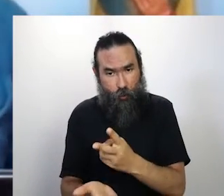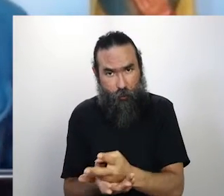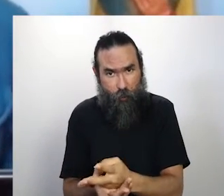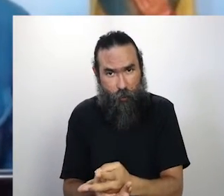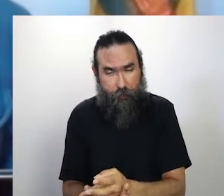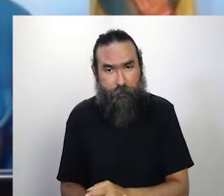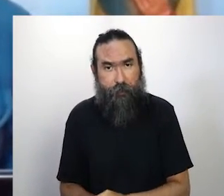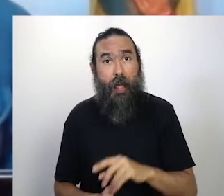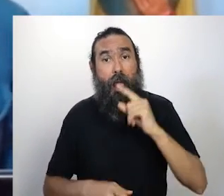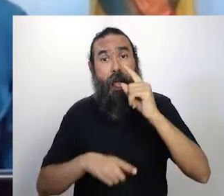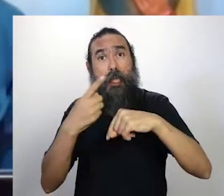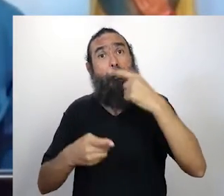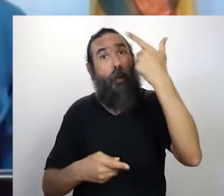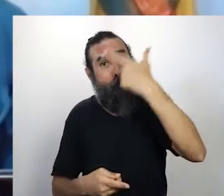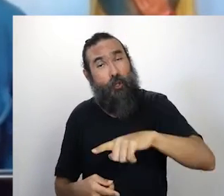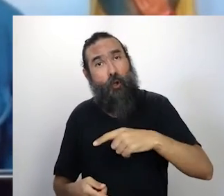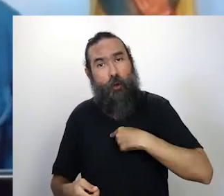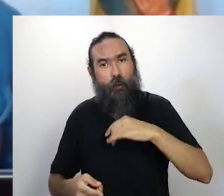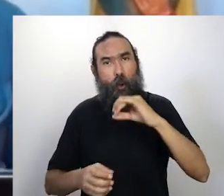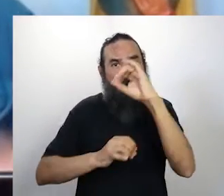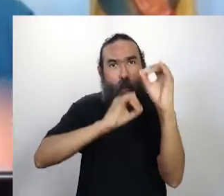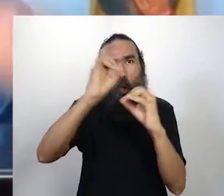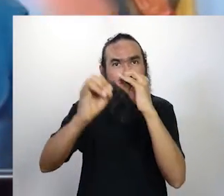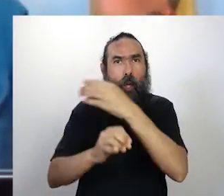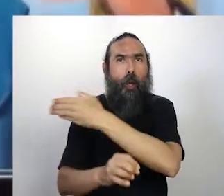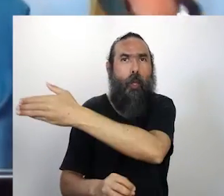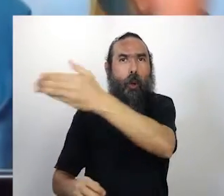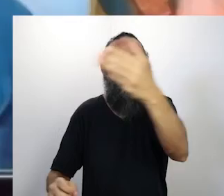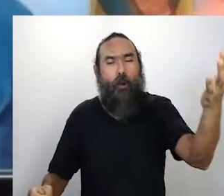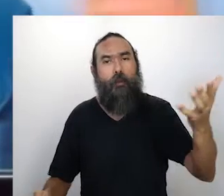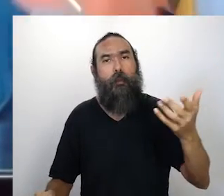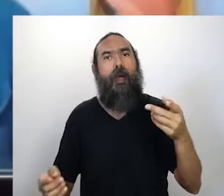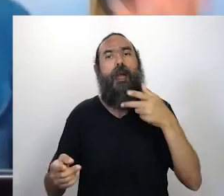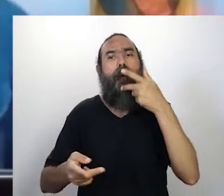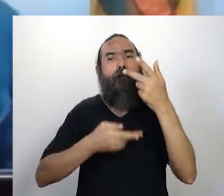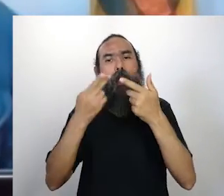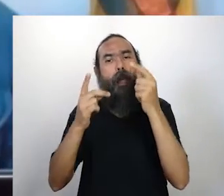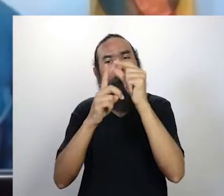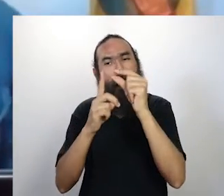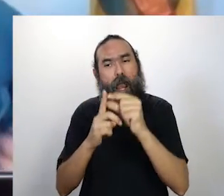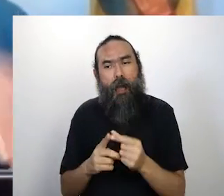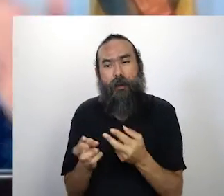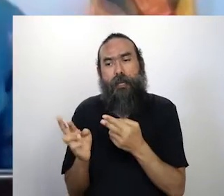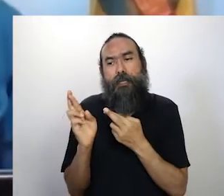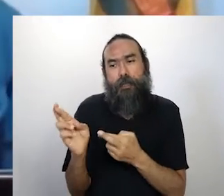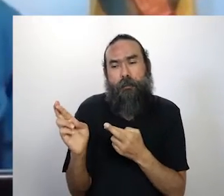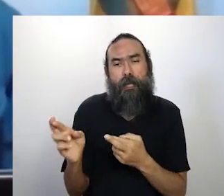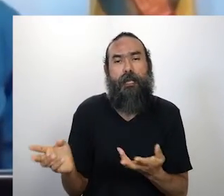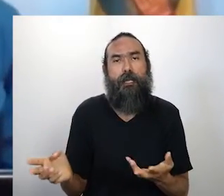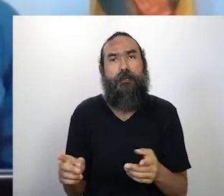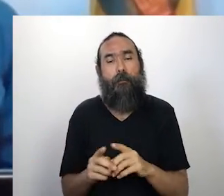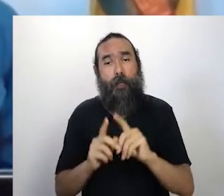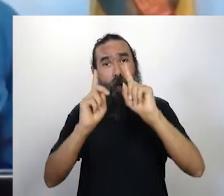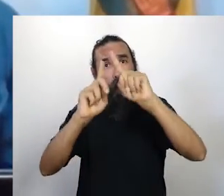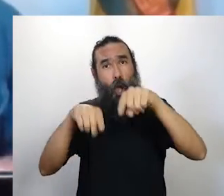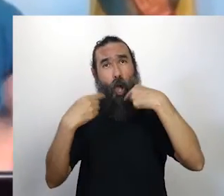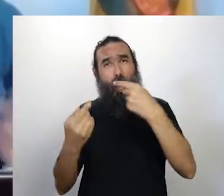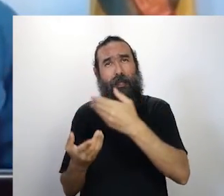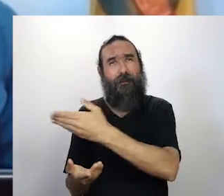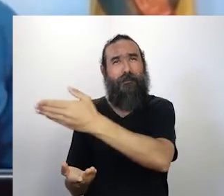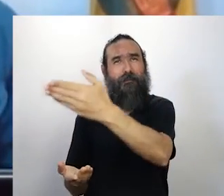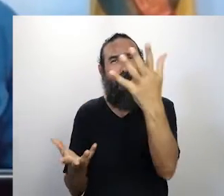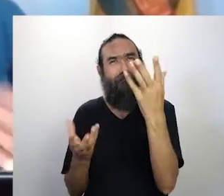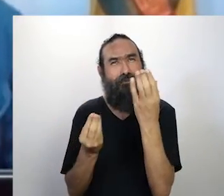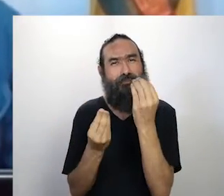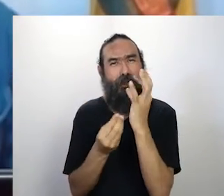com todo mundo novamente, palavras de esperança, alguém cantar alguma coisa, porque uma roda de prosa com tantos artistas e a gente não